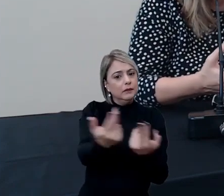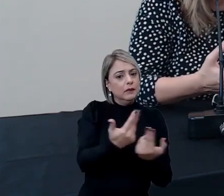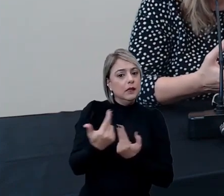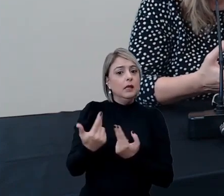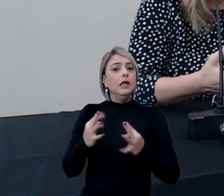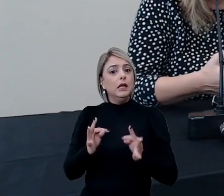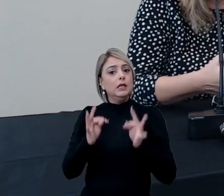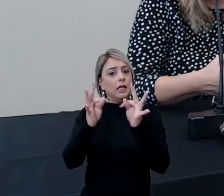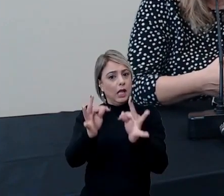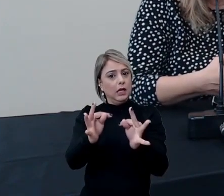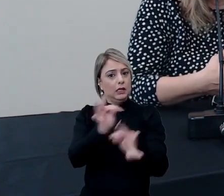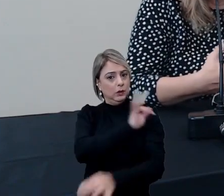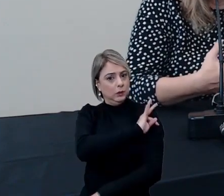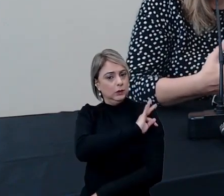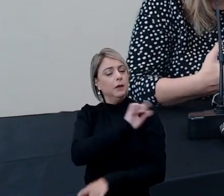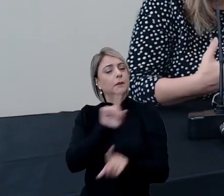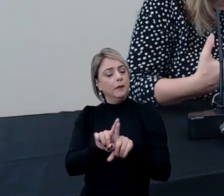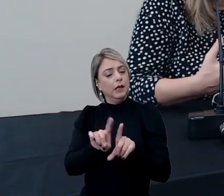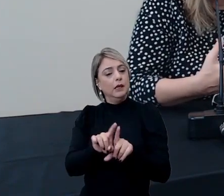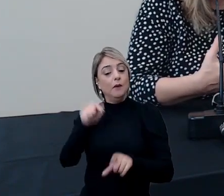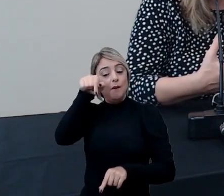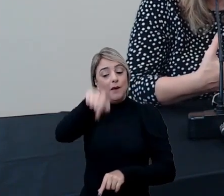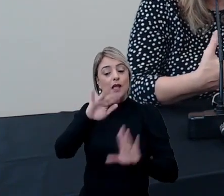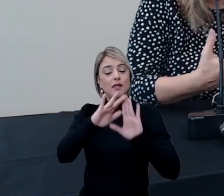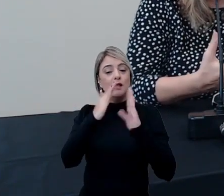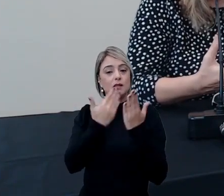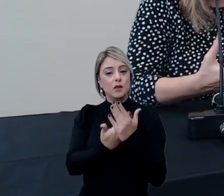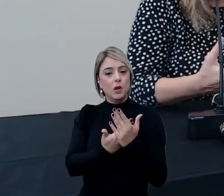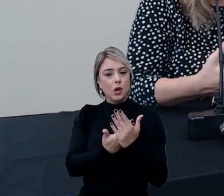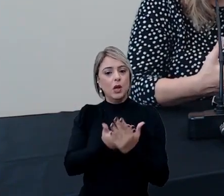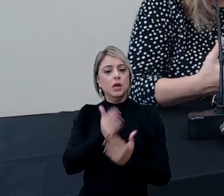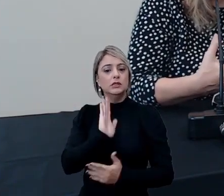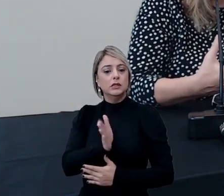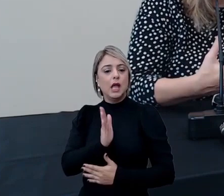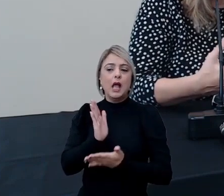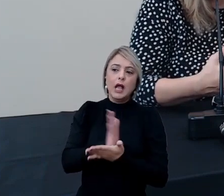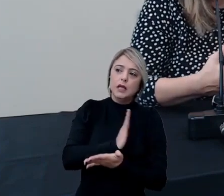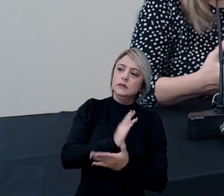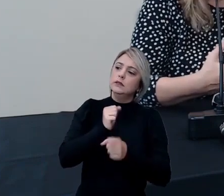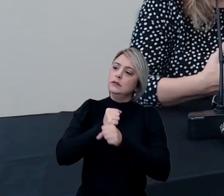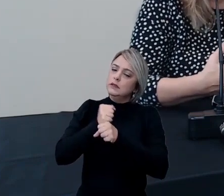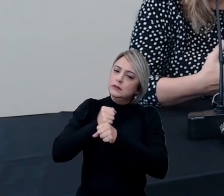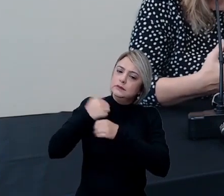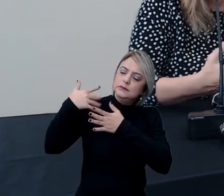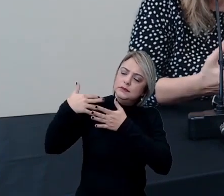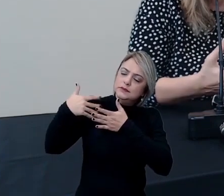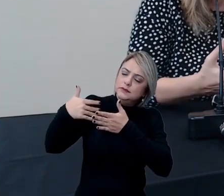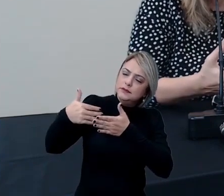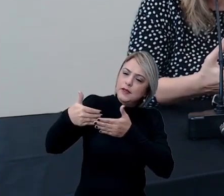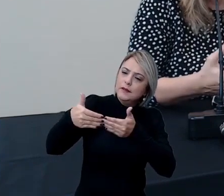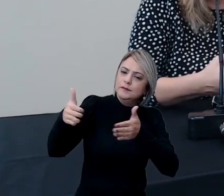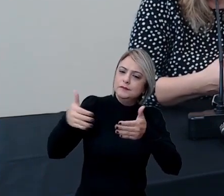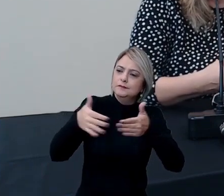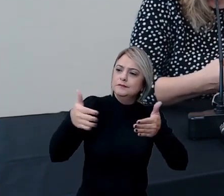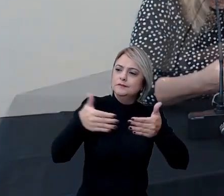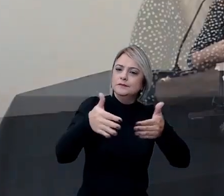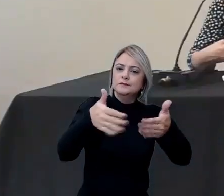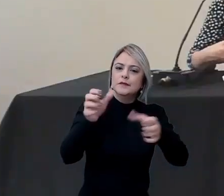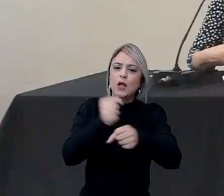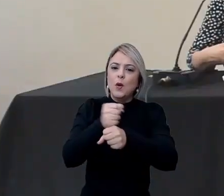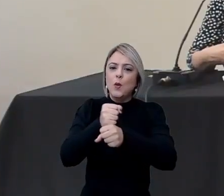corpo técnico técnico. Então, essa escola, já há alguns anos, ela vem inaugurando o seu ano